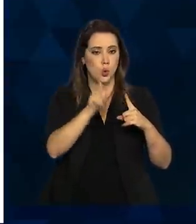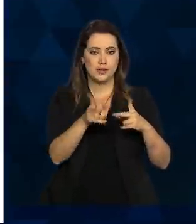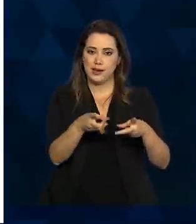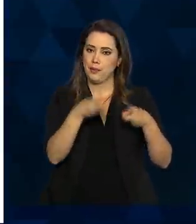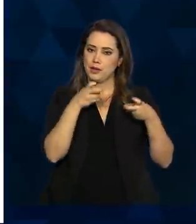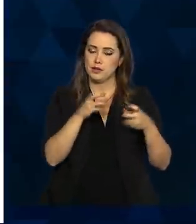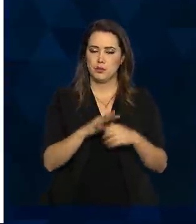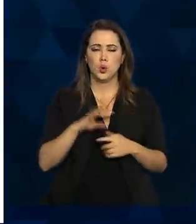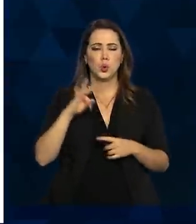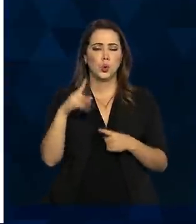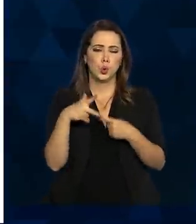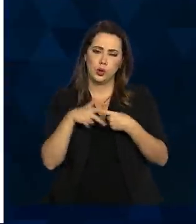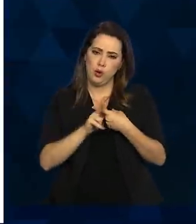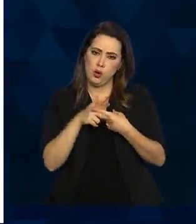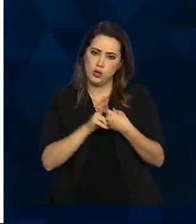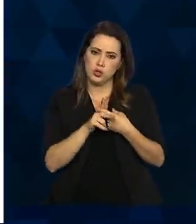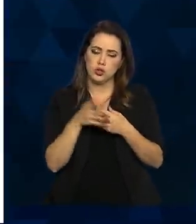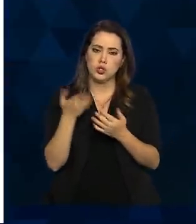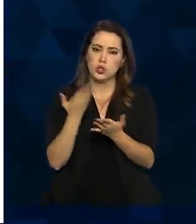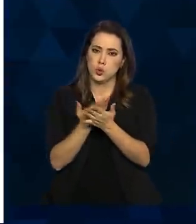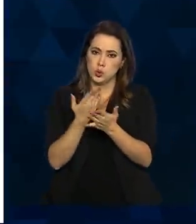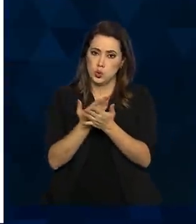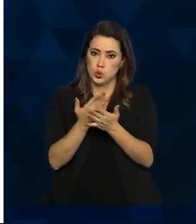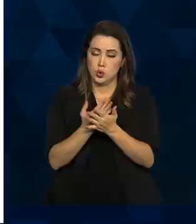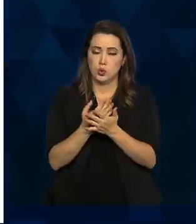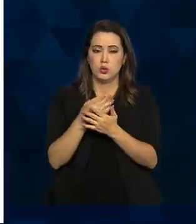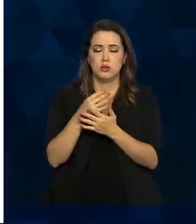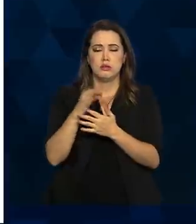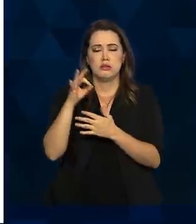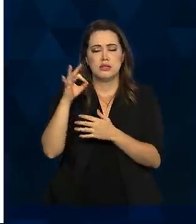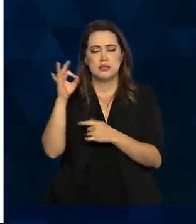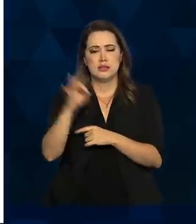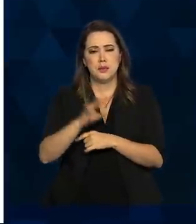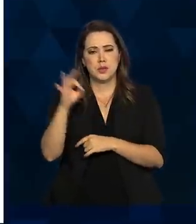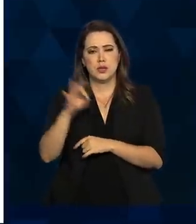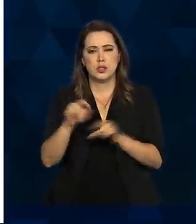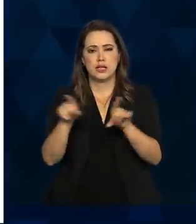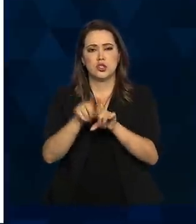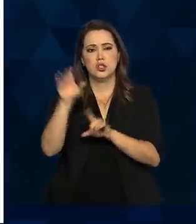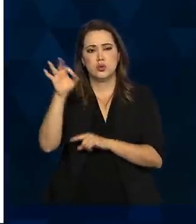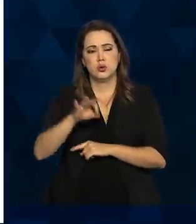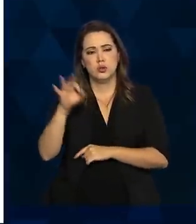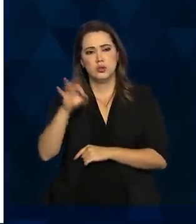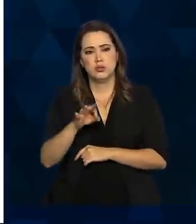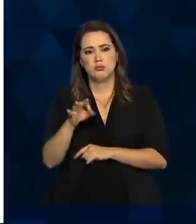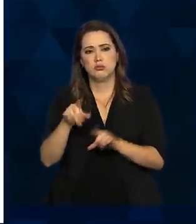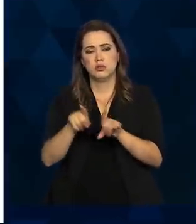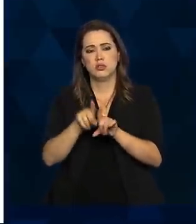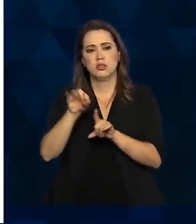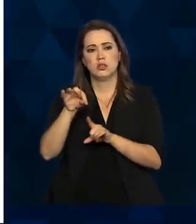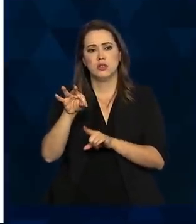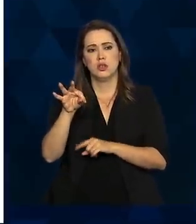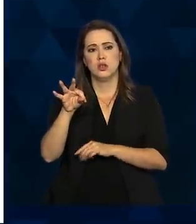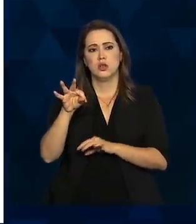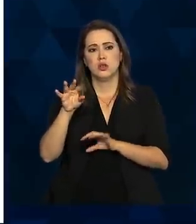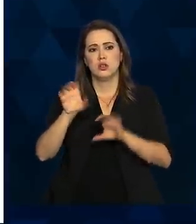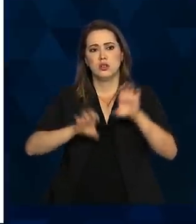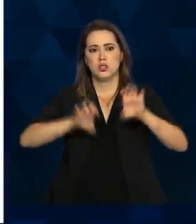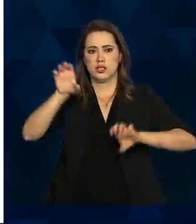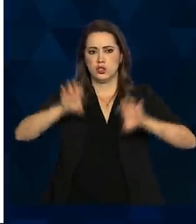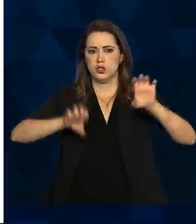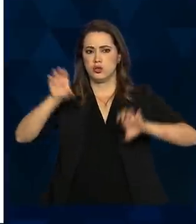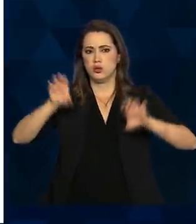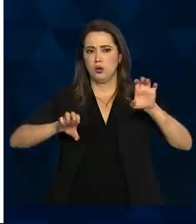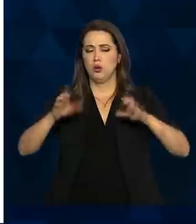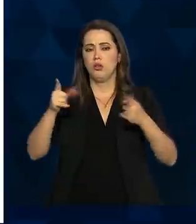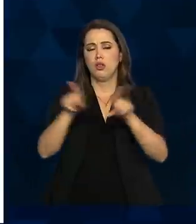tudo é corrigido na análise estatística que é aqui apresentada. Então, todos os números que nós vamos apresentar, eles já corrigem